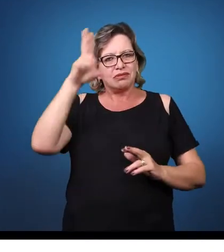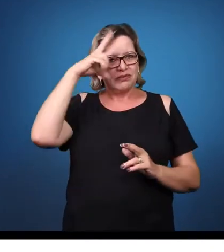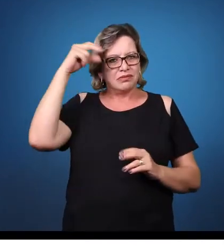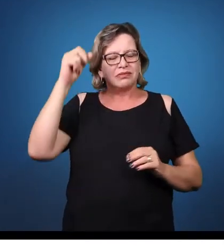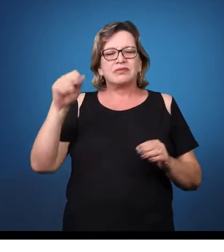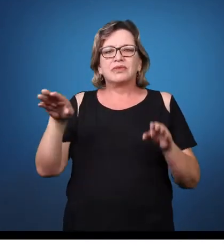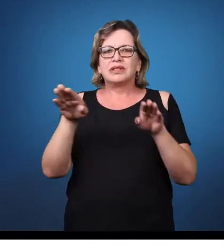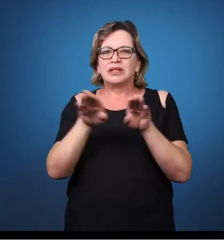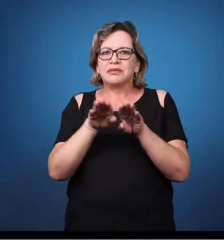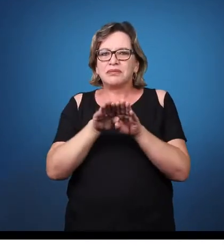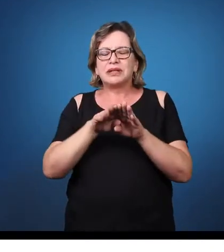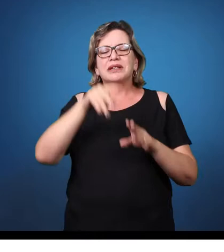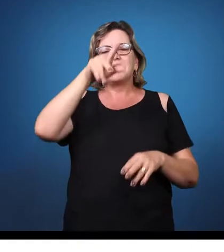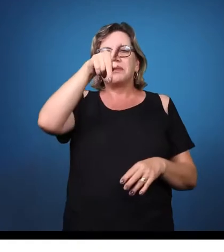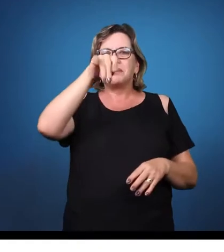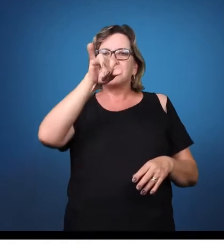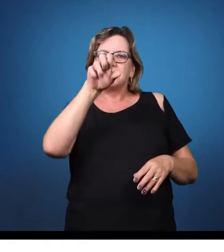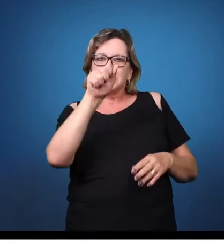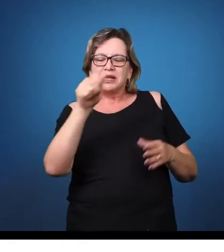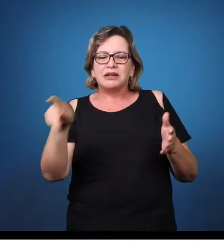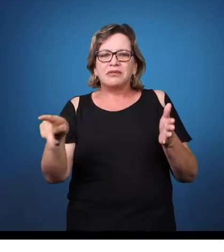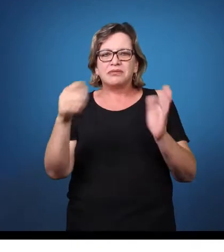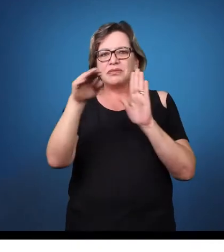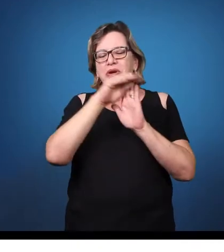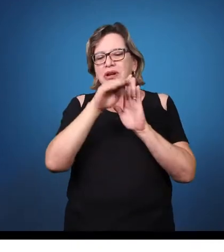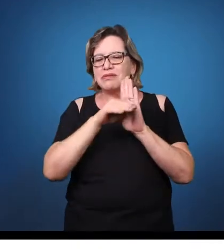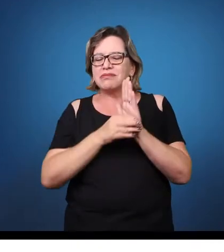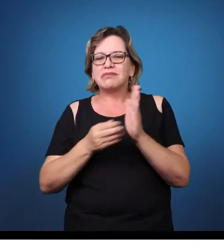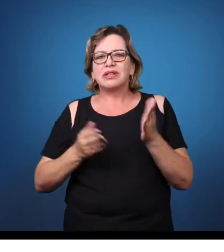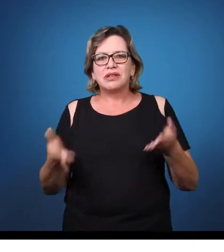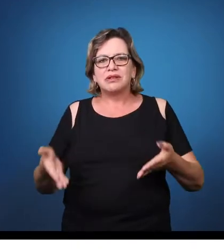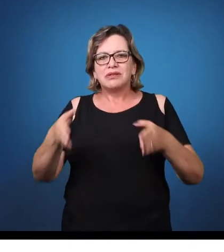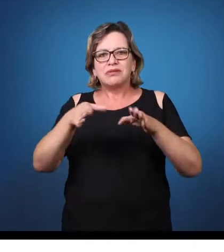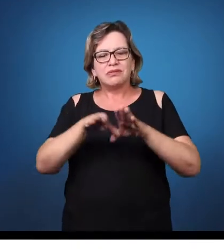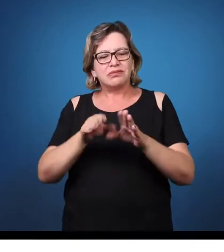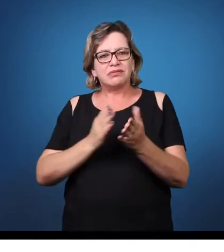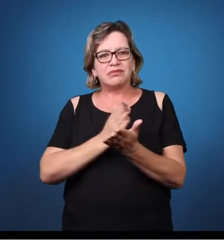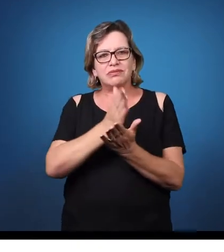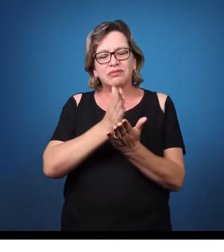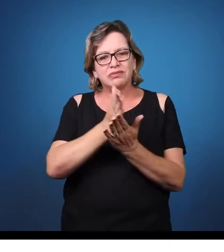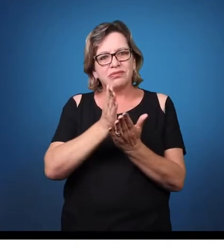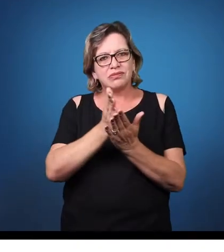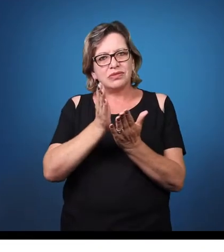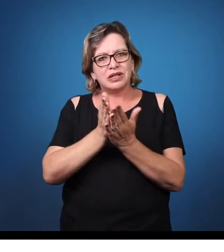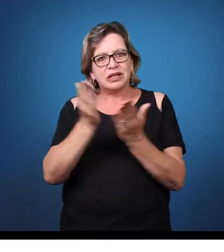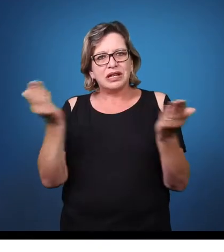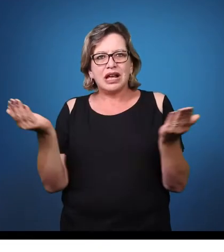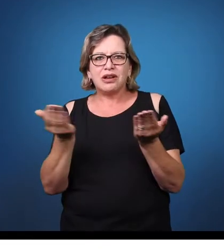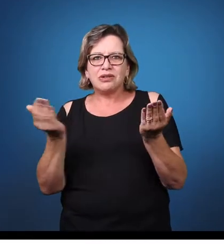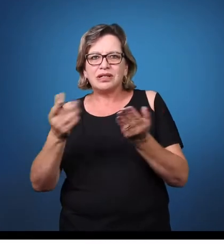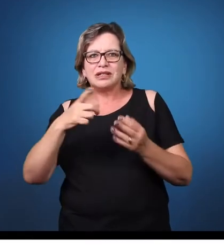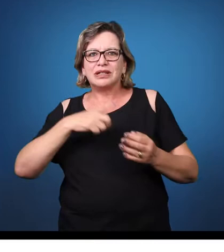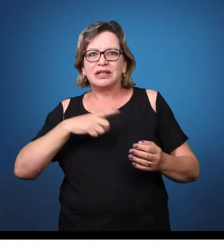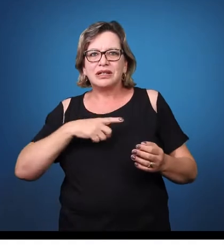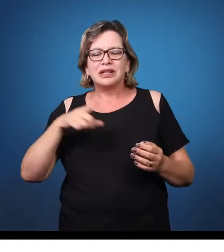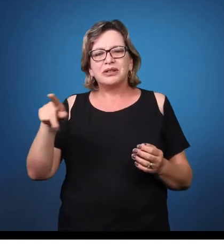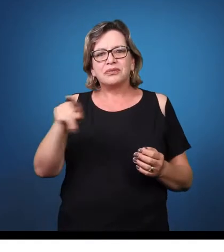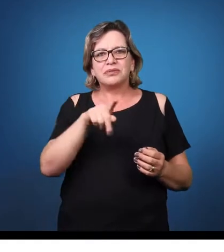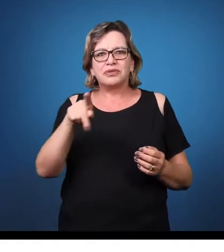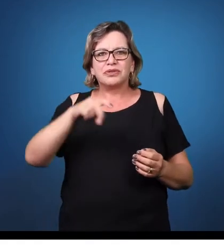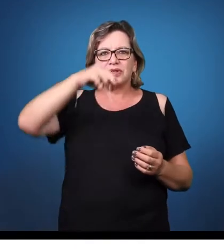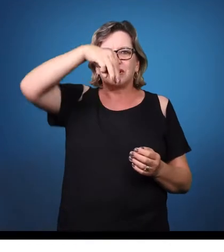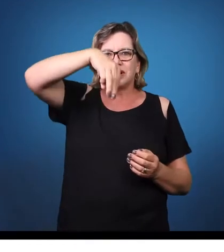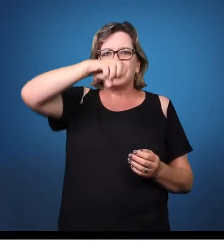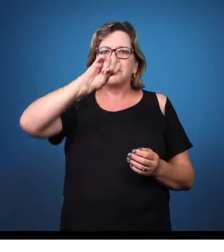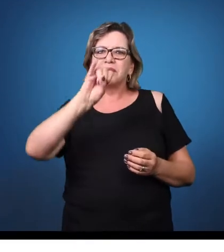Além do PIA, o Programa de Inclusão e Acessibilidade. Neste episódio, eu tenho a grata presença da professora Miriam Bedin